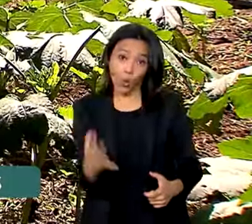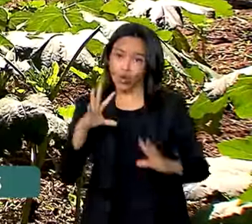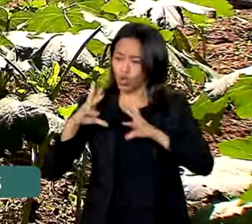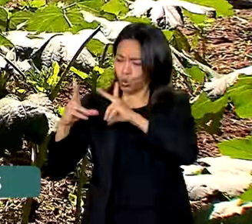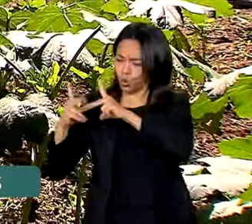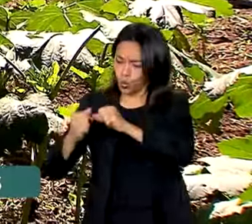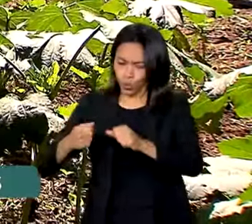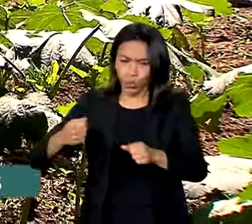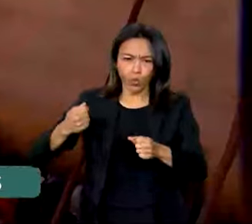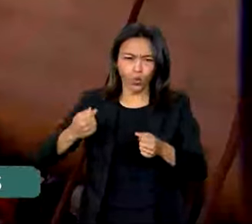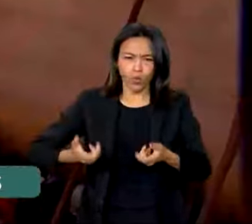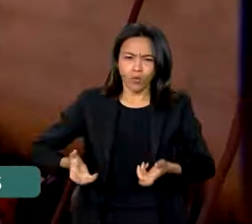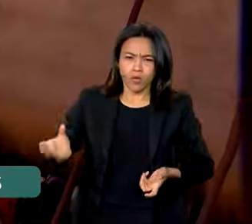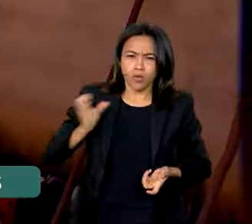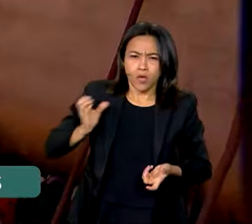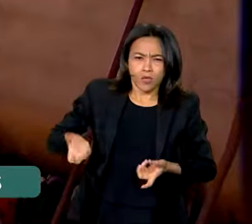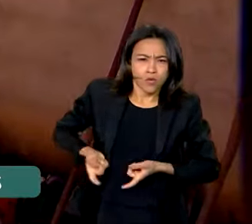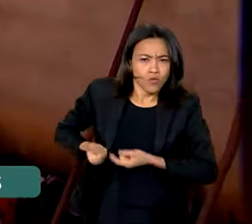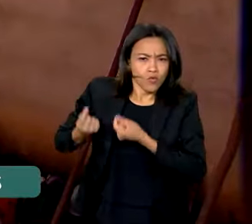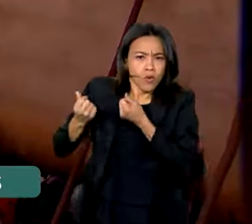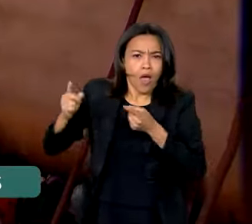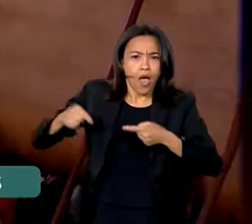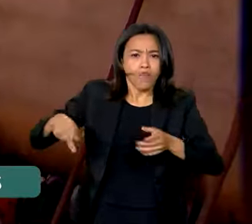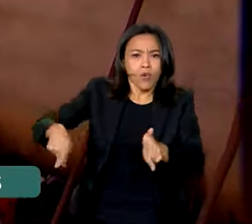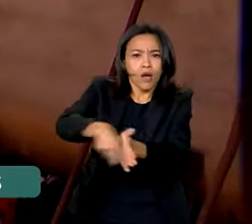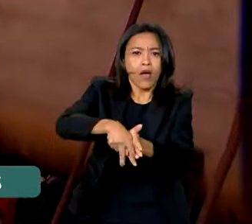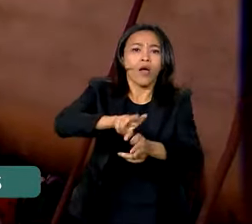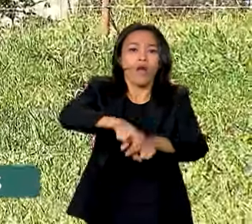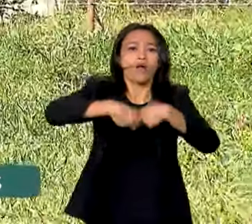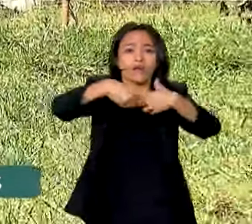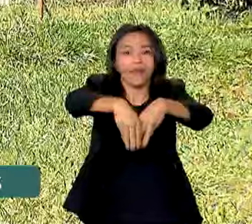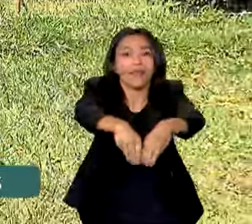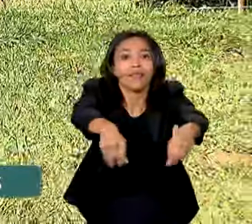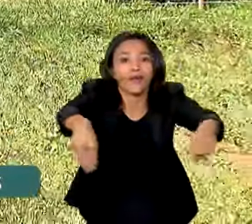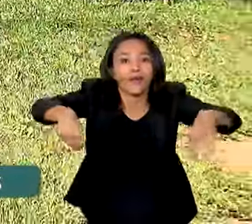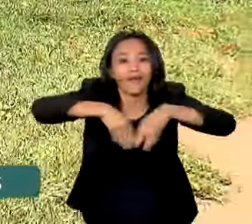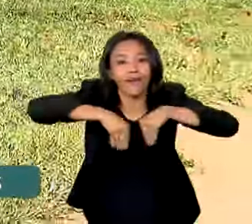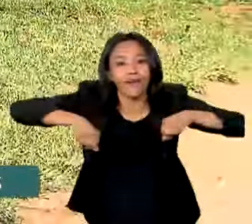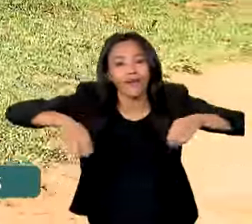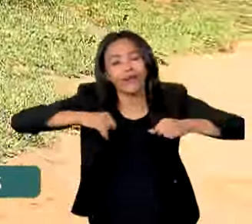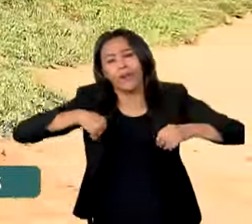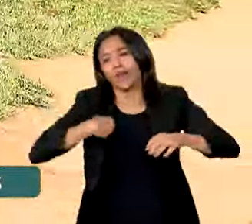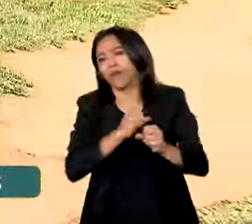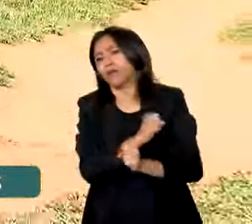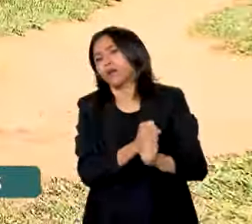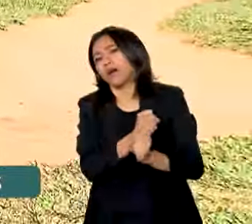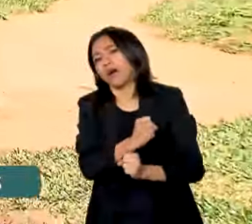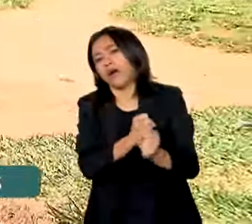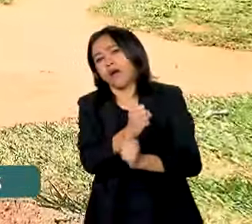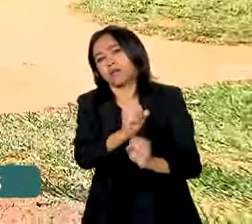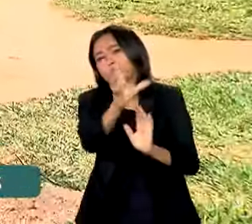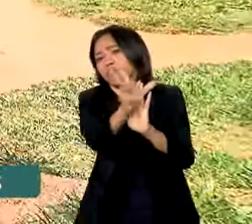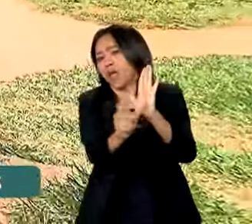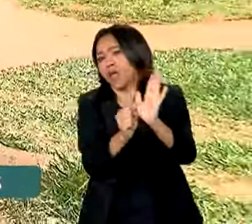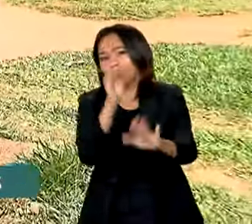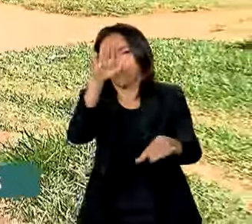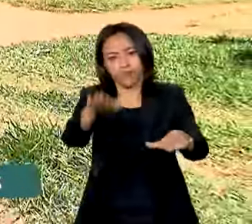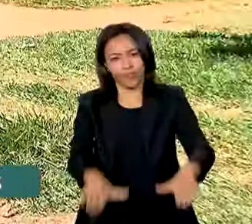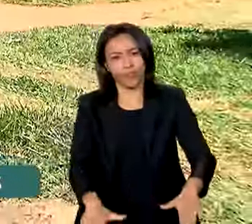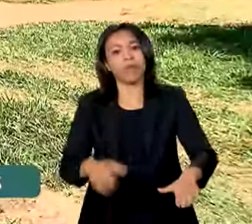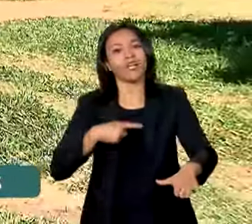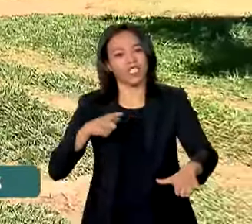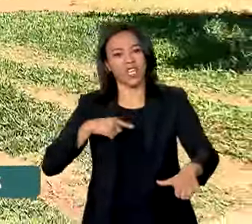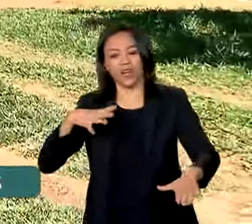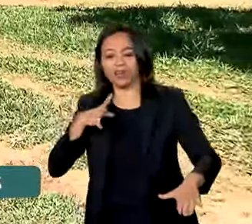quilombo vem da terra e as famílias estão lá há séculos. O que não impede as constantes ameaças de invasão